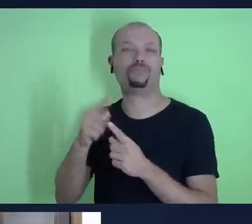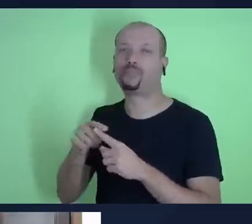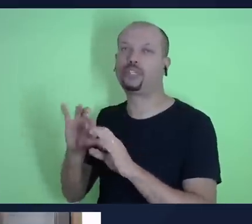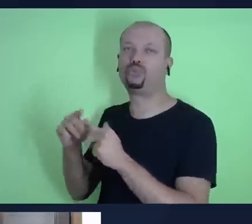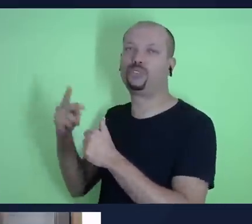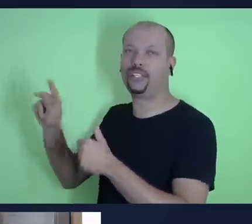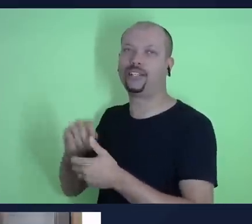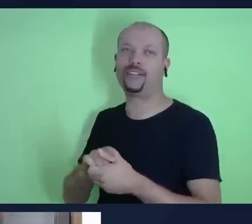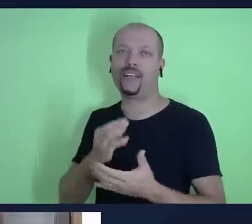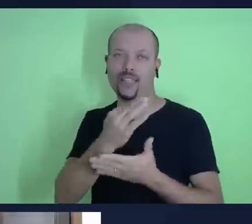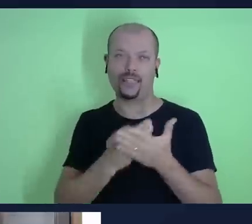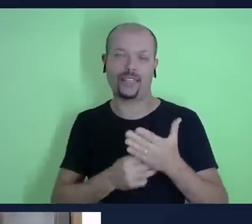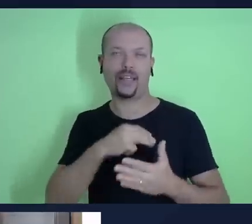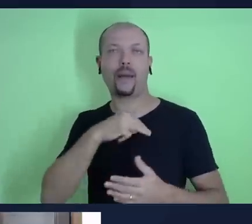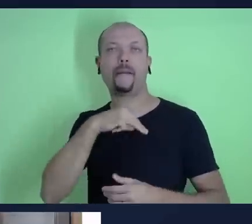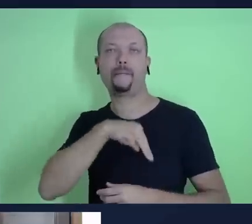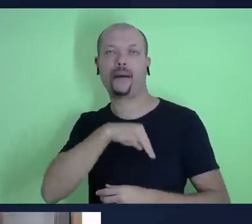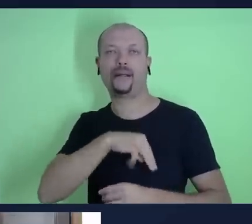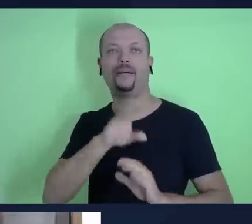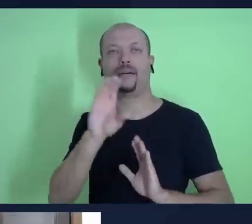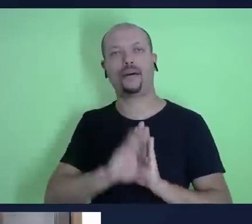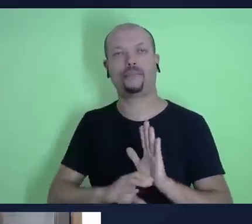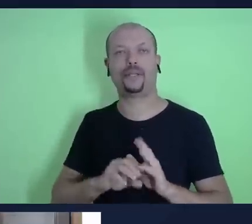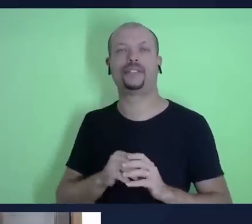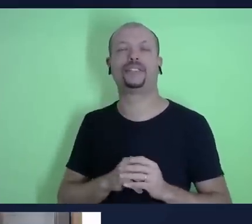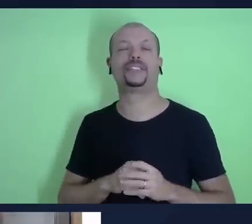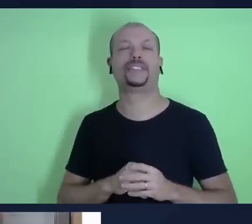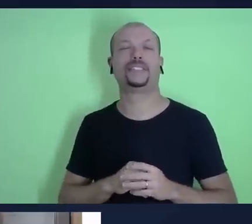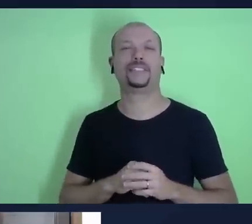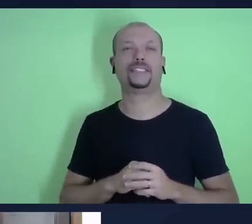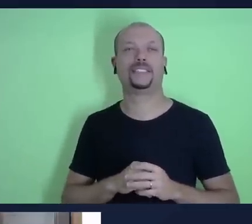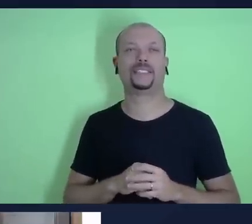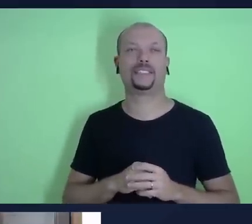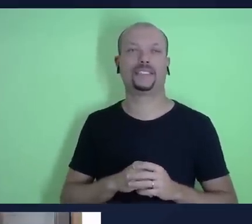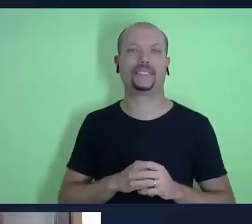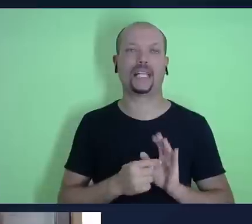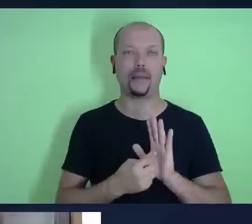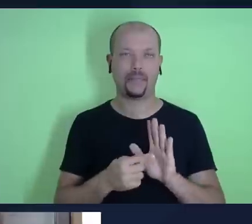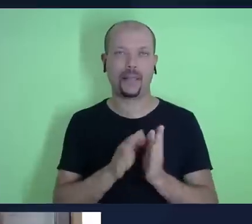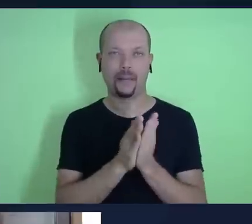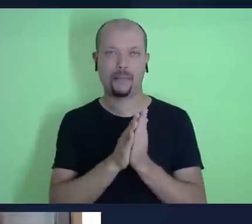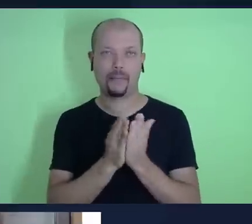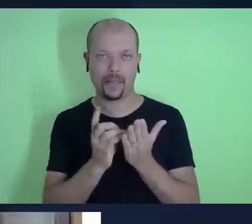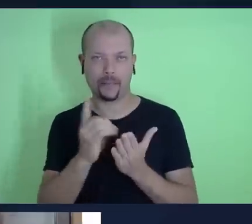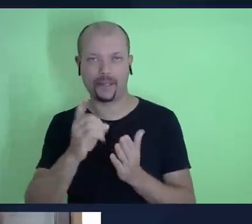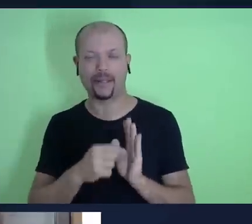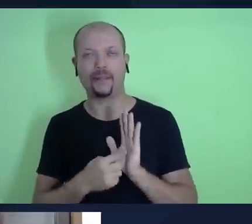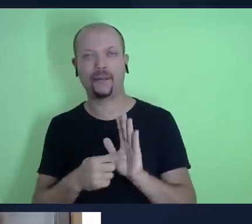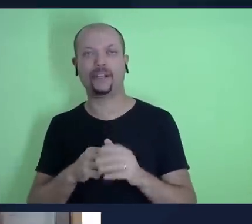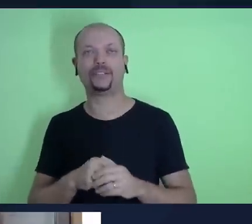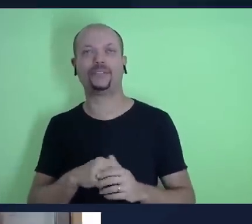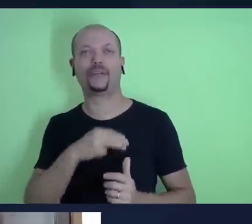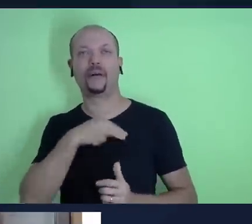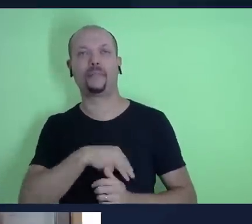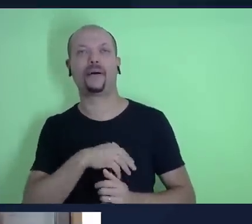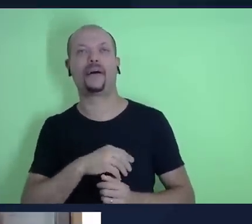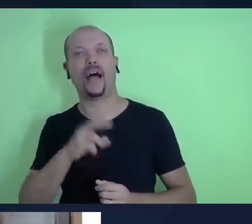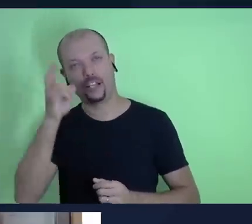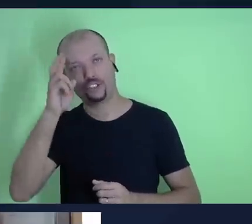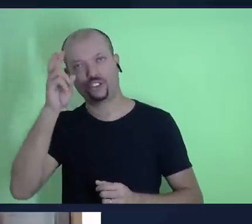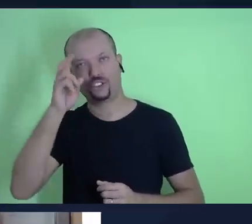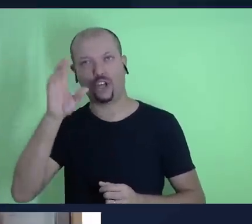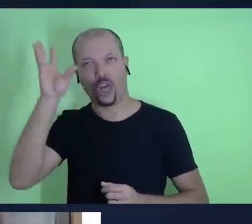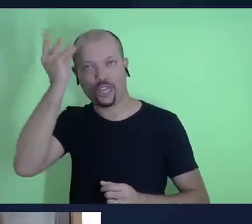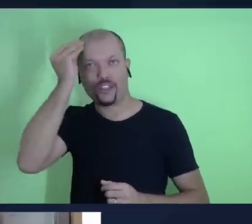o texto de Mateus também que foi indicado para esse para a gente tratar dessa questão que é a parábola lá dos talentos que todos